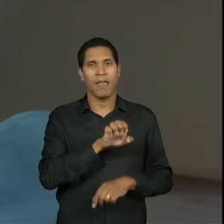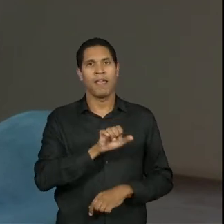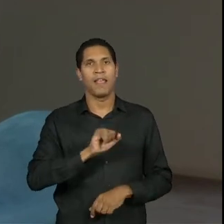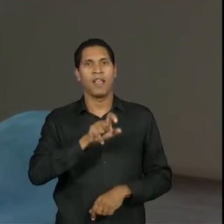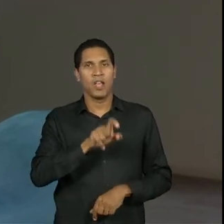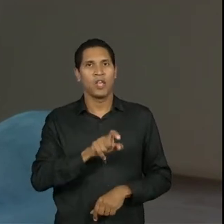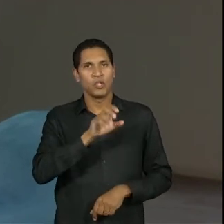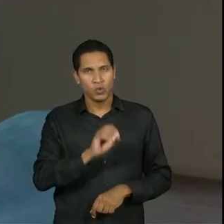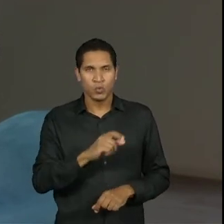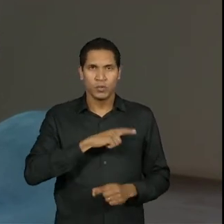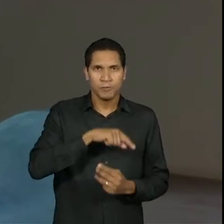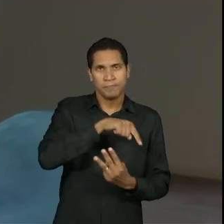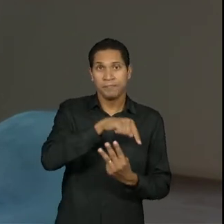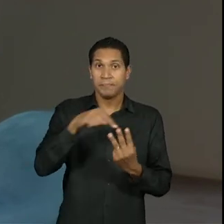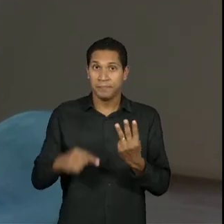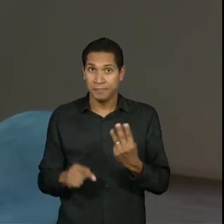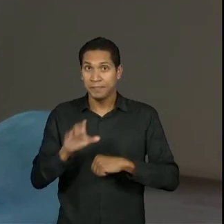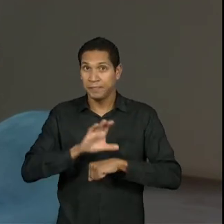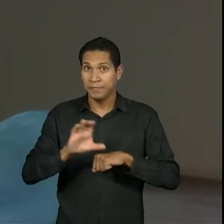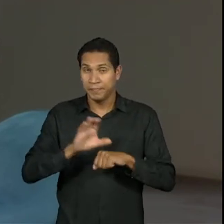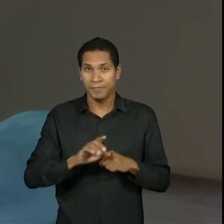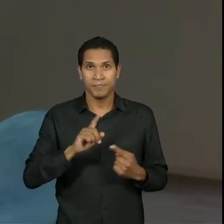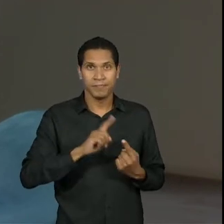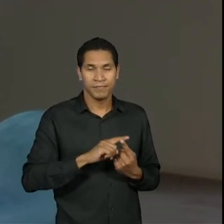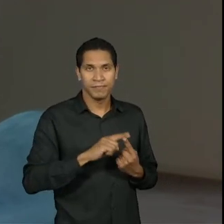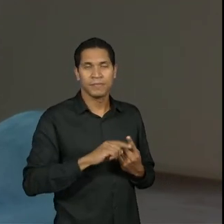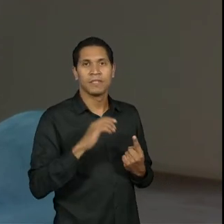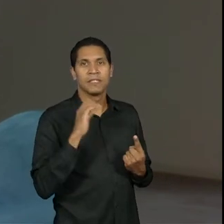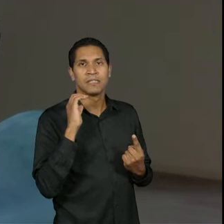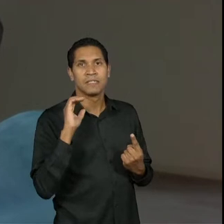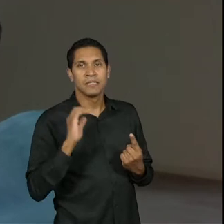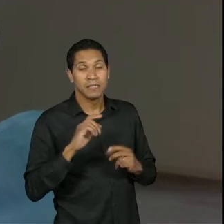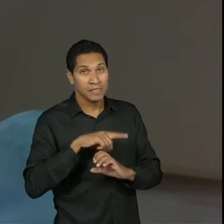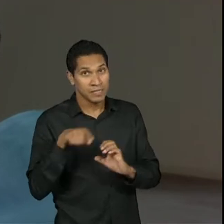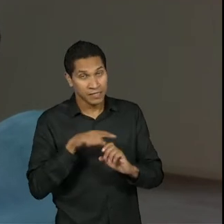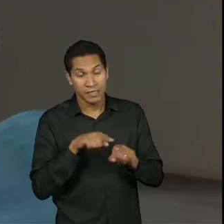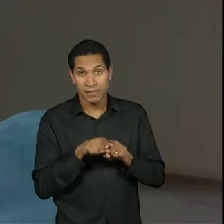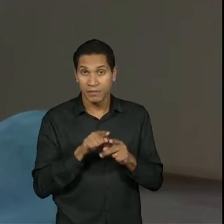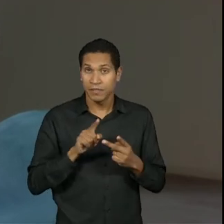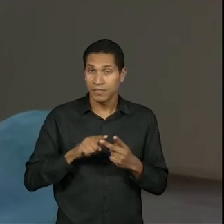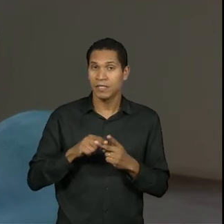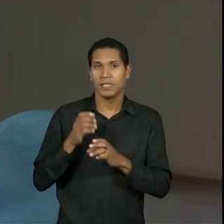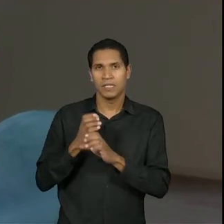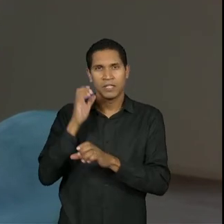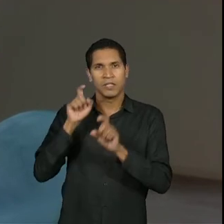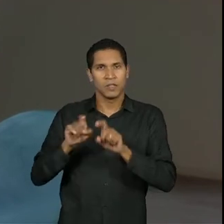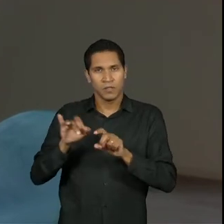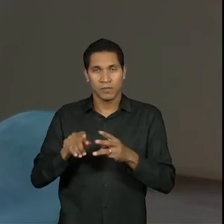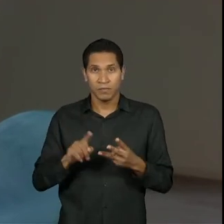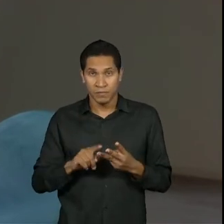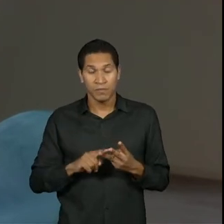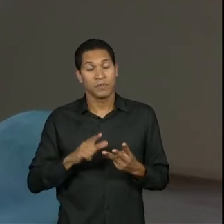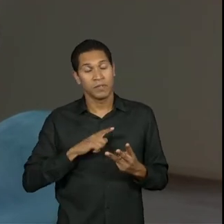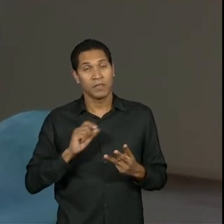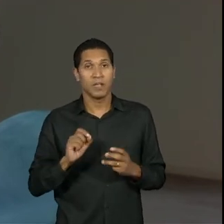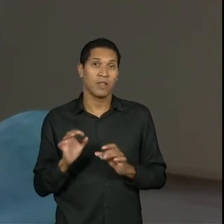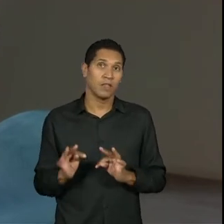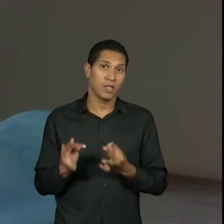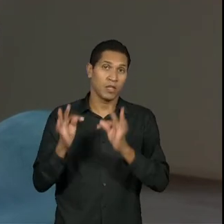relembrando, são três cursos, ciência ajudado, engenharia da computação e bacharelado em tecnologia da informação.